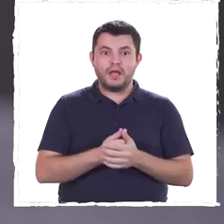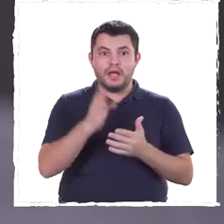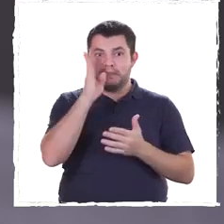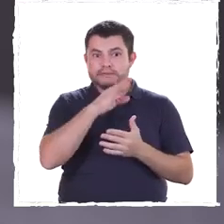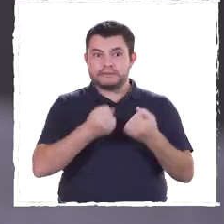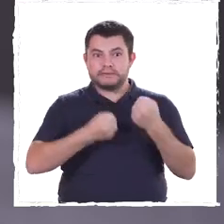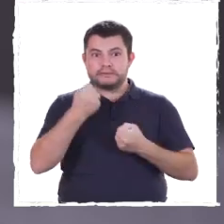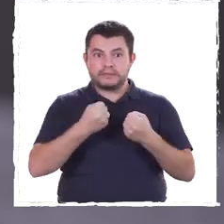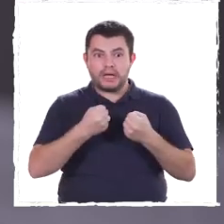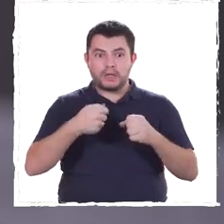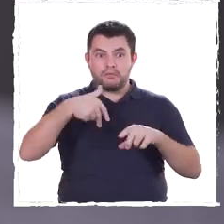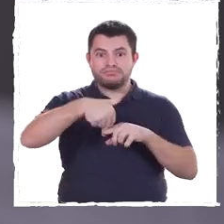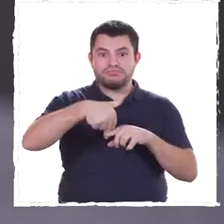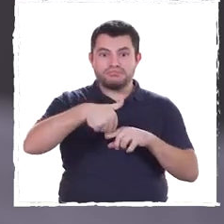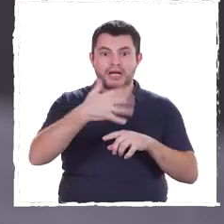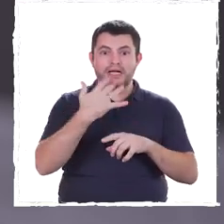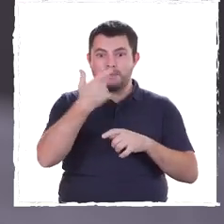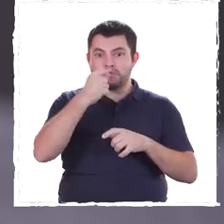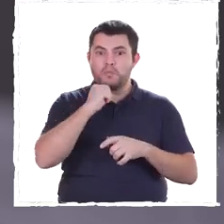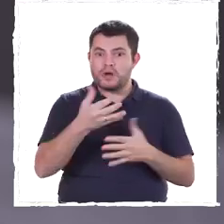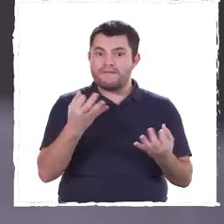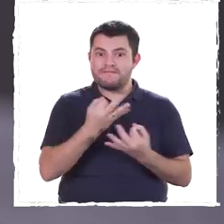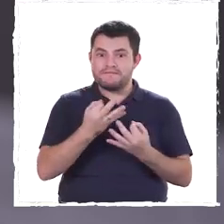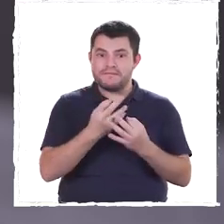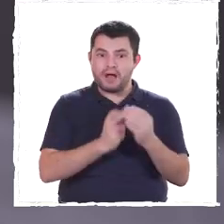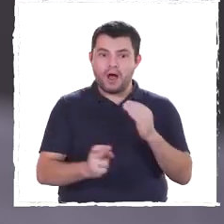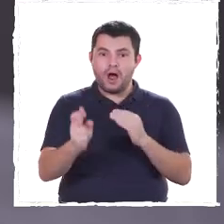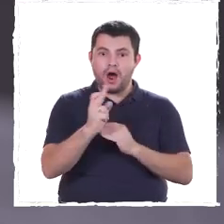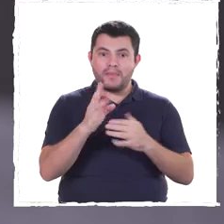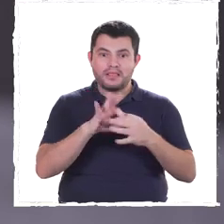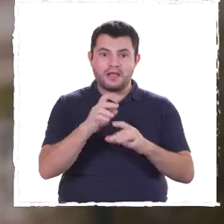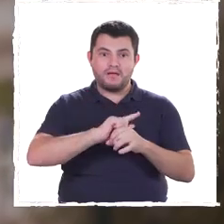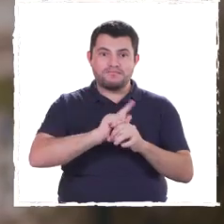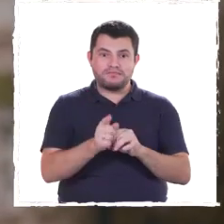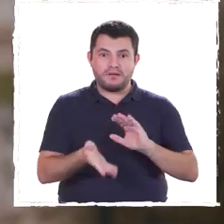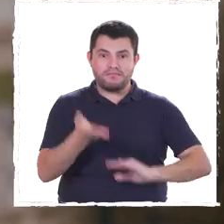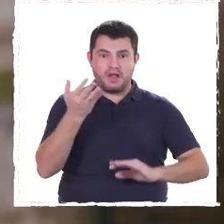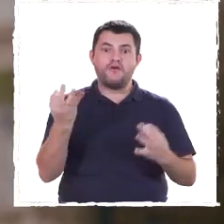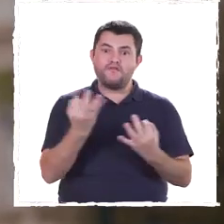Num atropelamento, a probabilidade de existirem vítimas mortais aumenta em proporção da velocidade.